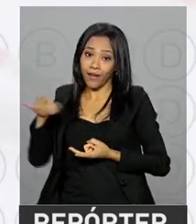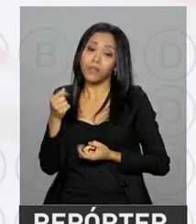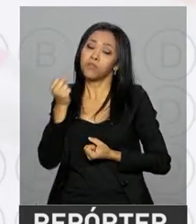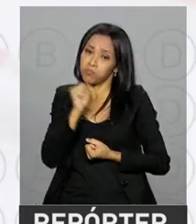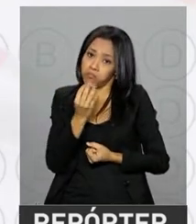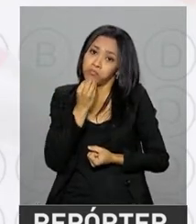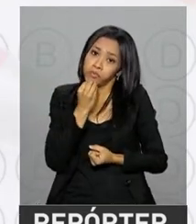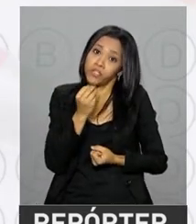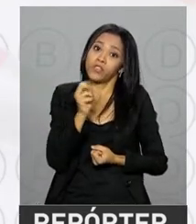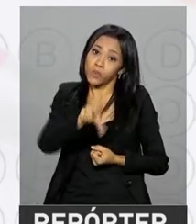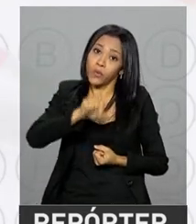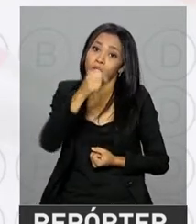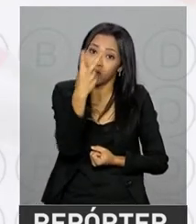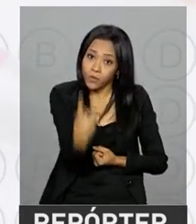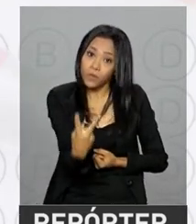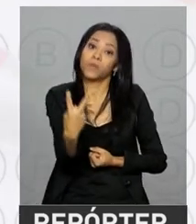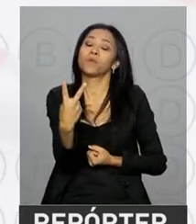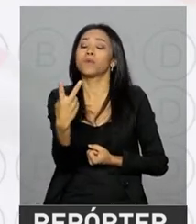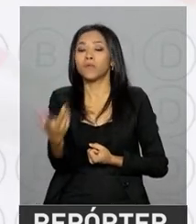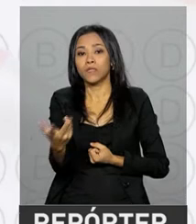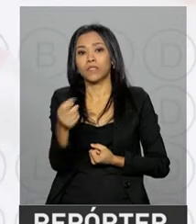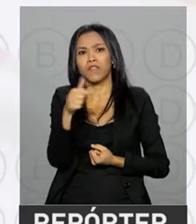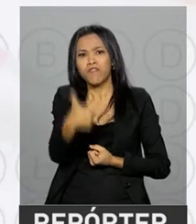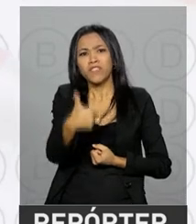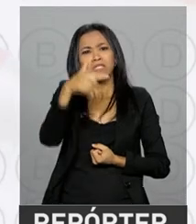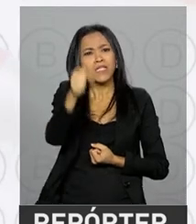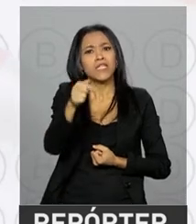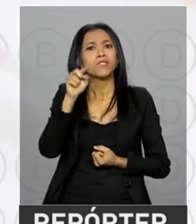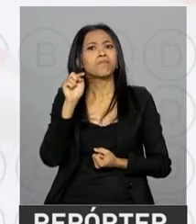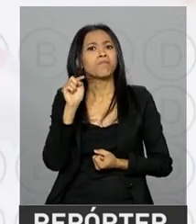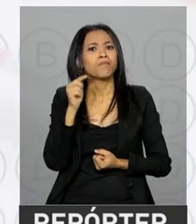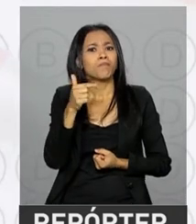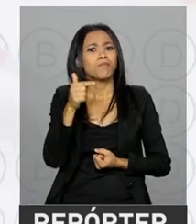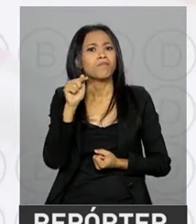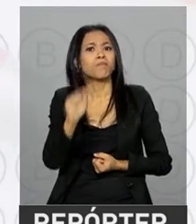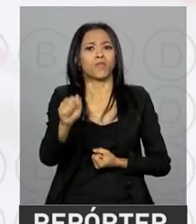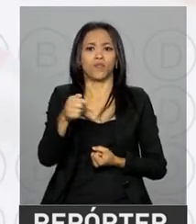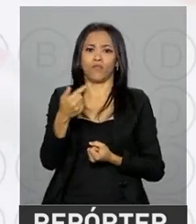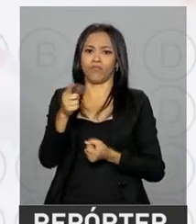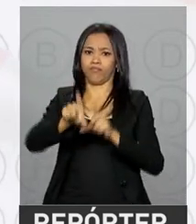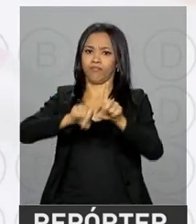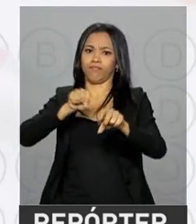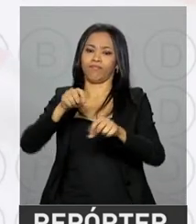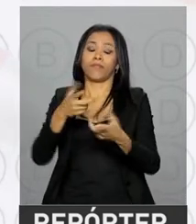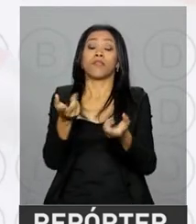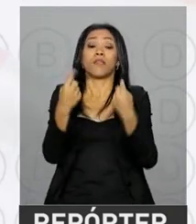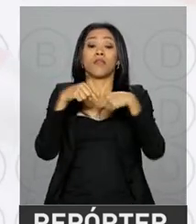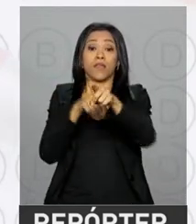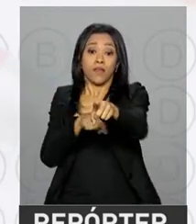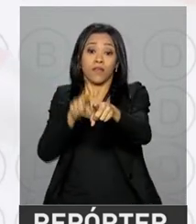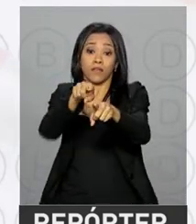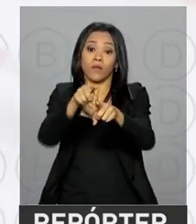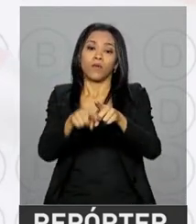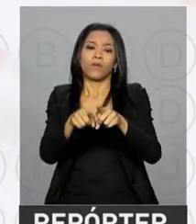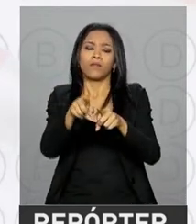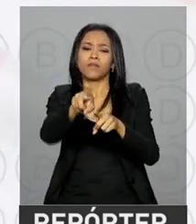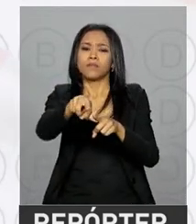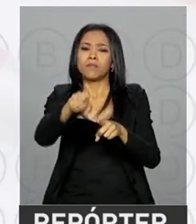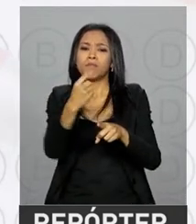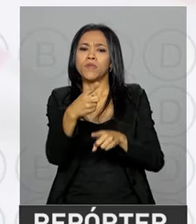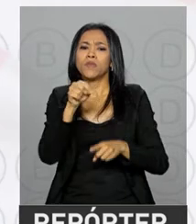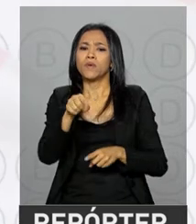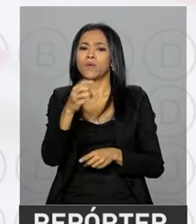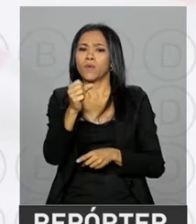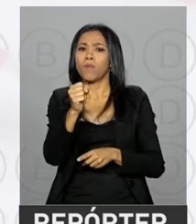selecionar até duas entre as 27 mil opções. 1.076 instituições privadas de educação superior